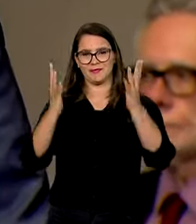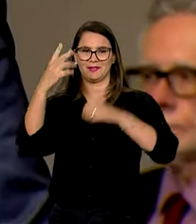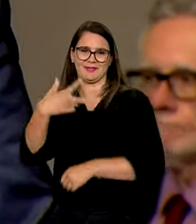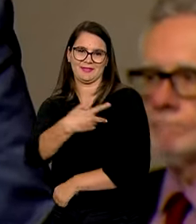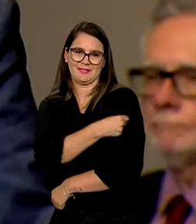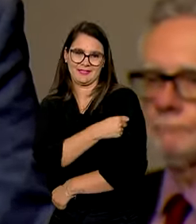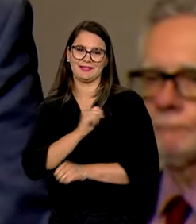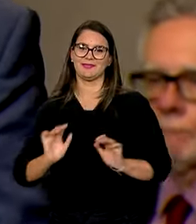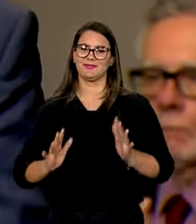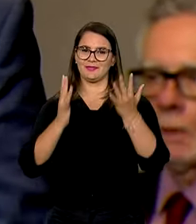vacina! Viva o SUS! o SUS!